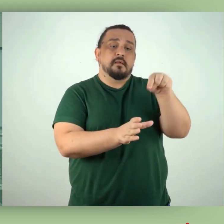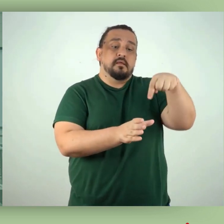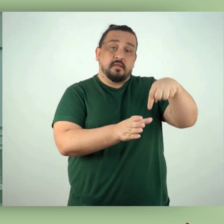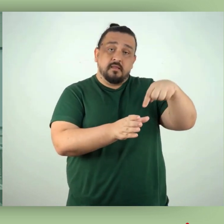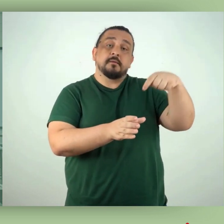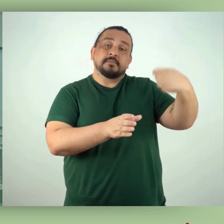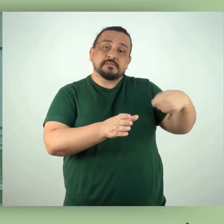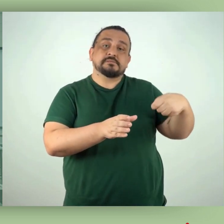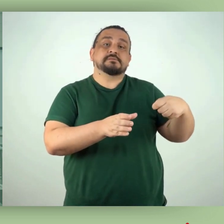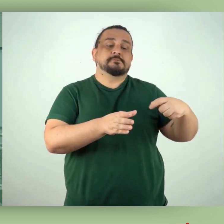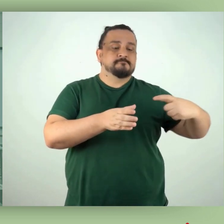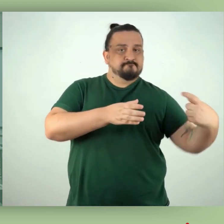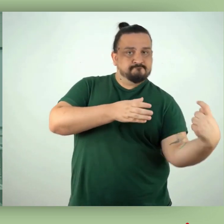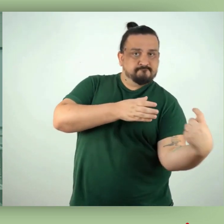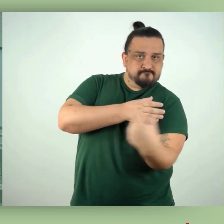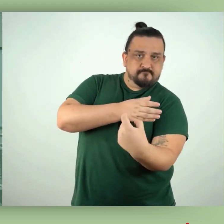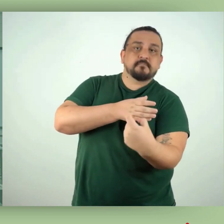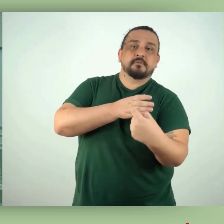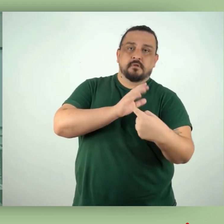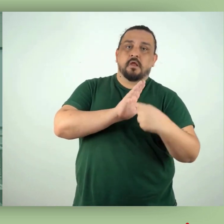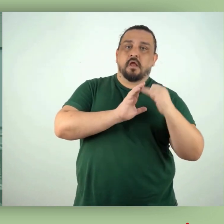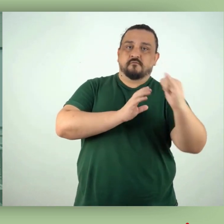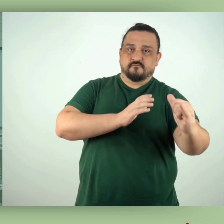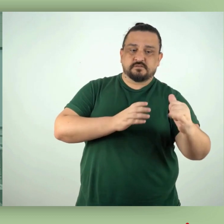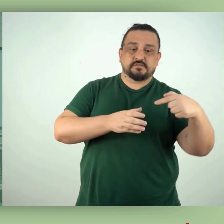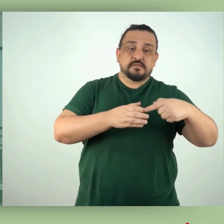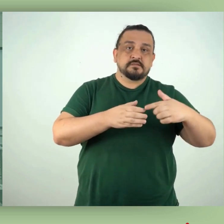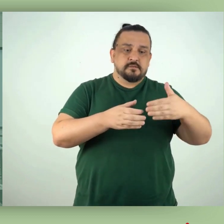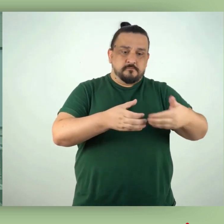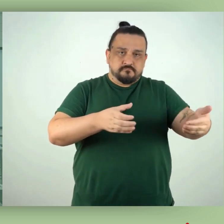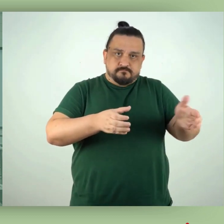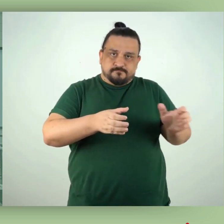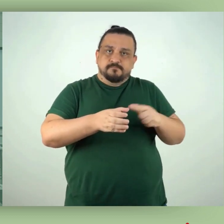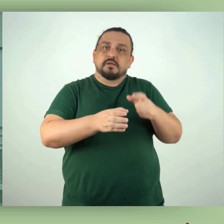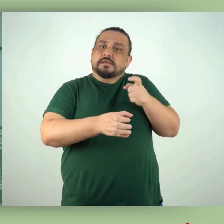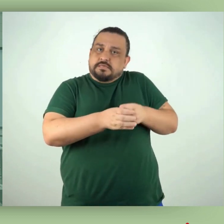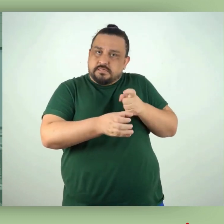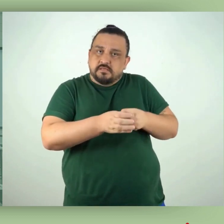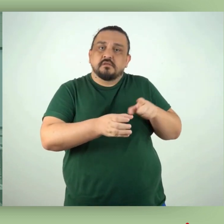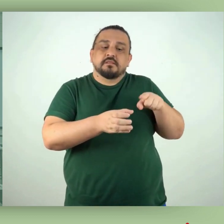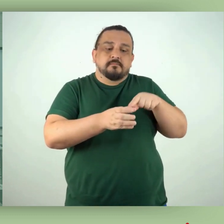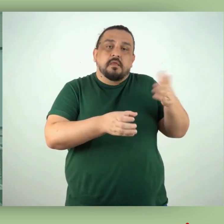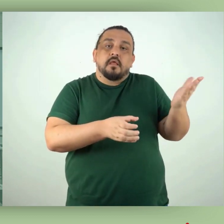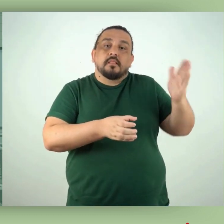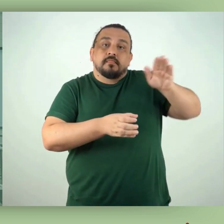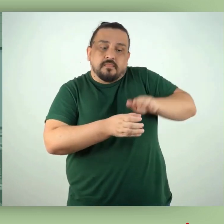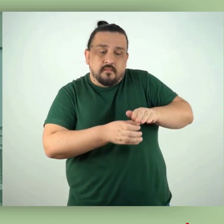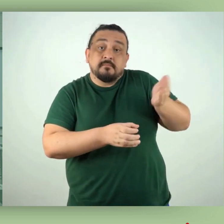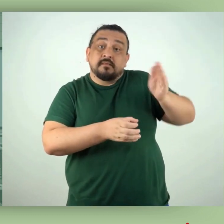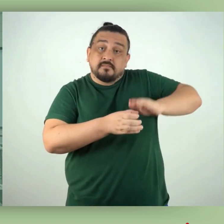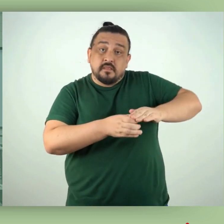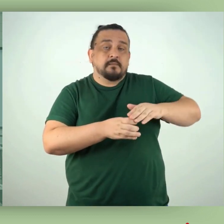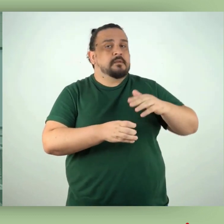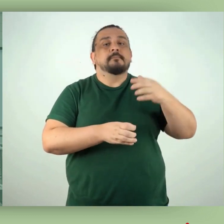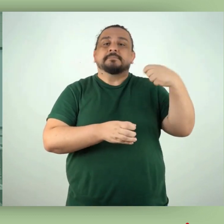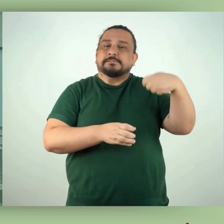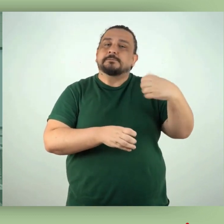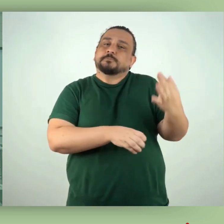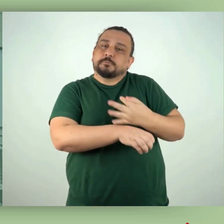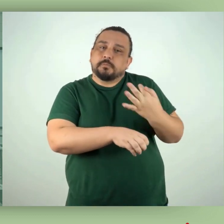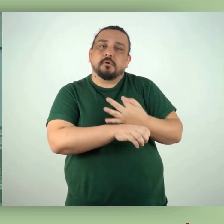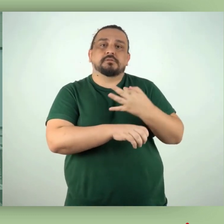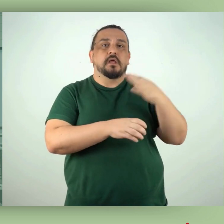acondicionados em recipientes identificados rígidos, com tampa, resistentes à punctura,